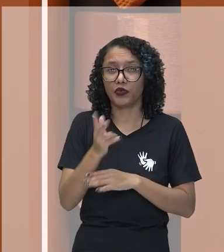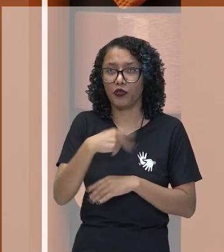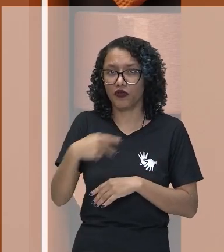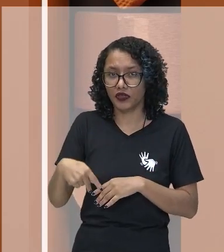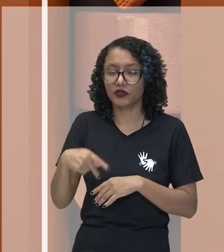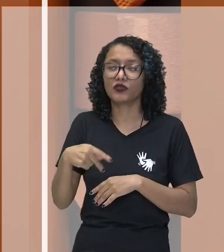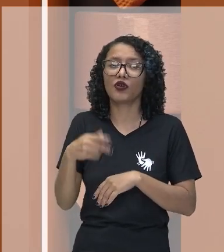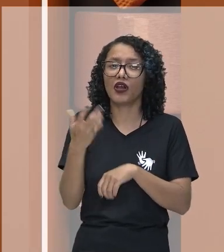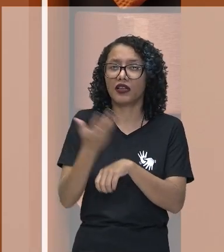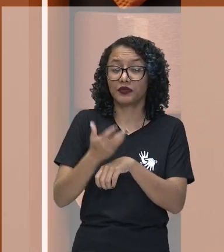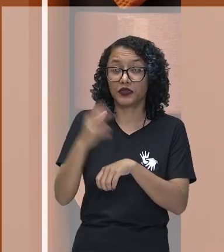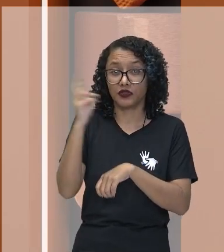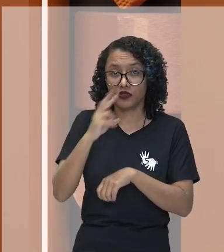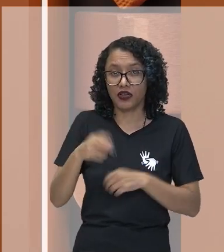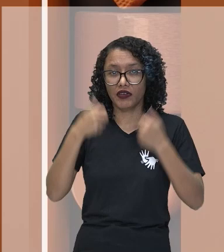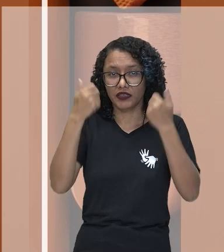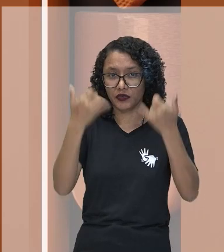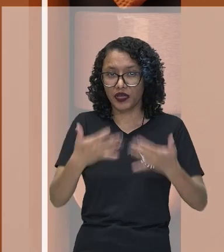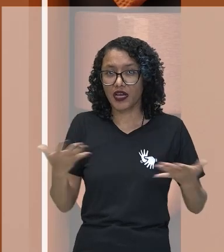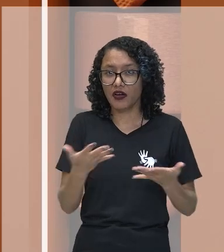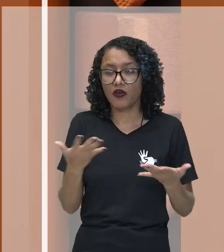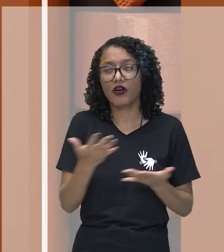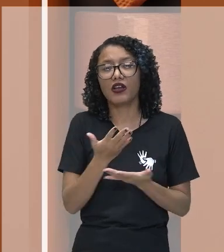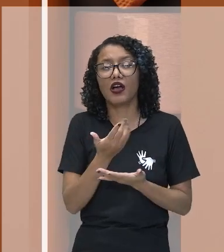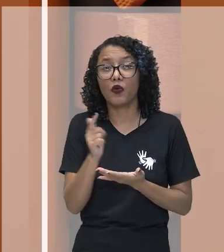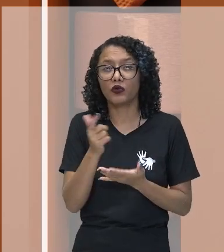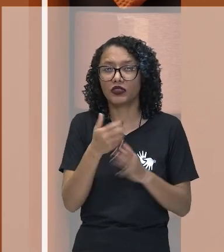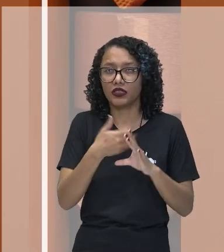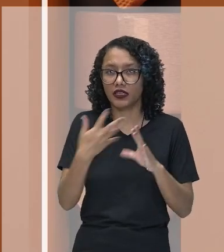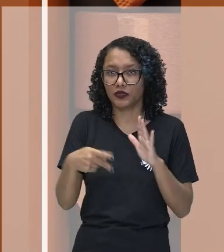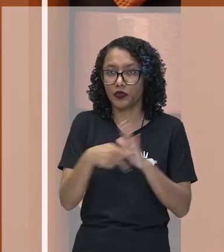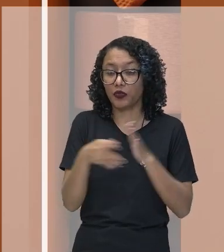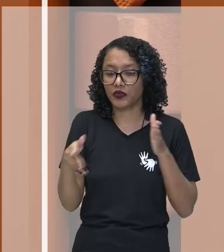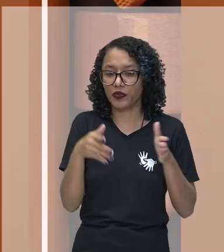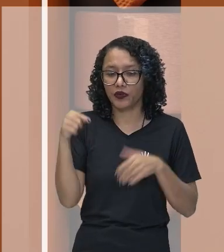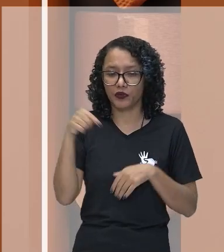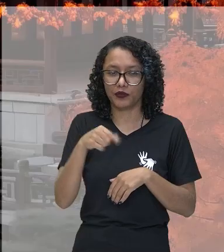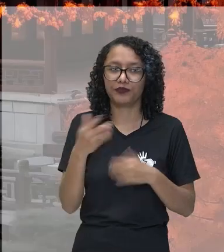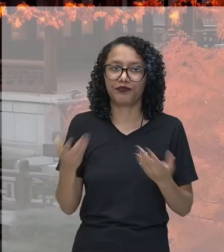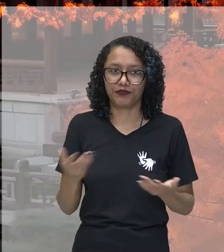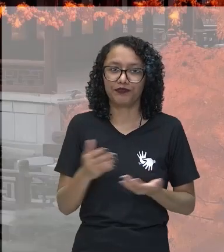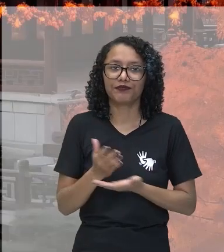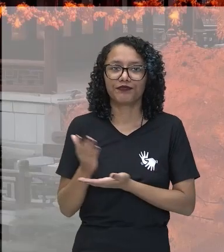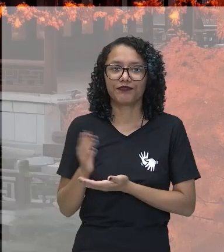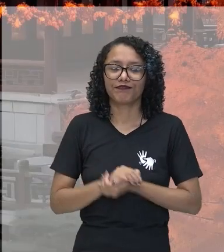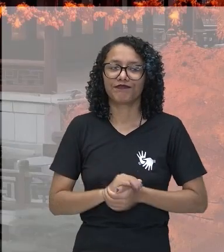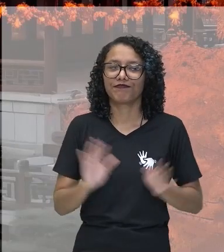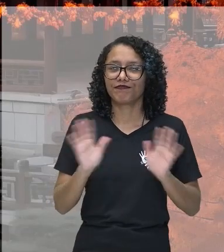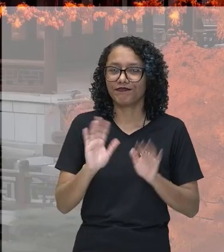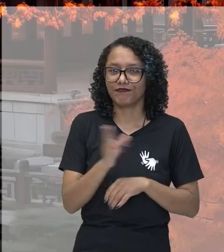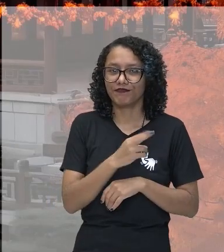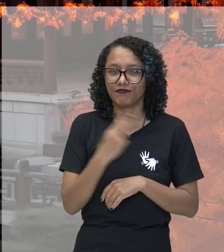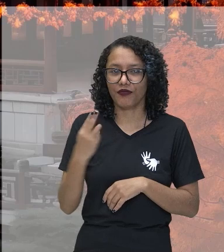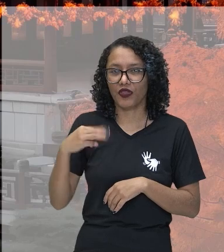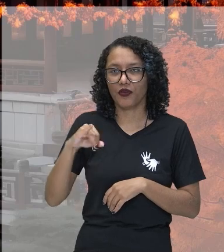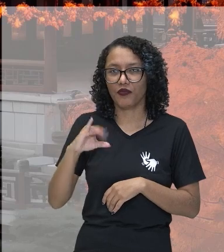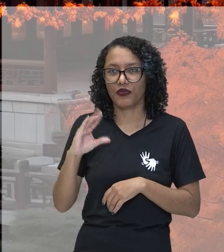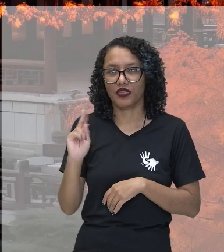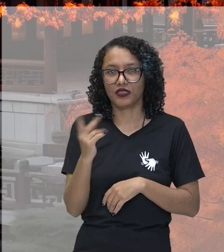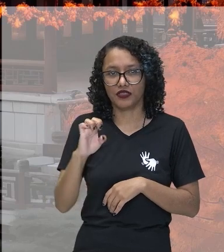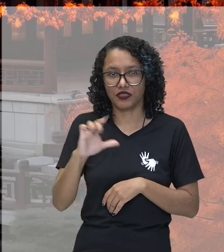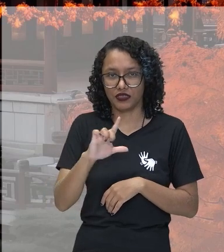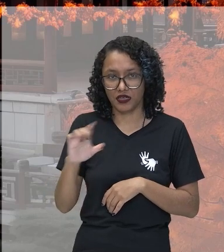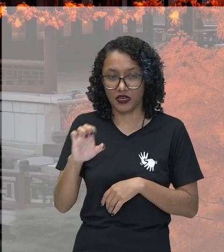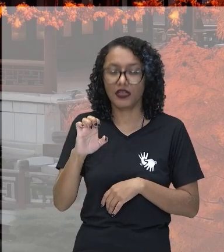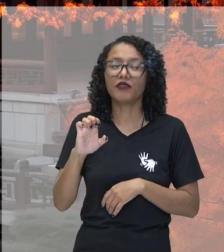de História. Que vai trazer outras características do período da Era Meiji. Olá, eu sou a professora Michelle Santos, do